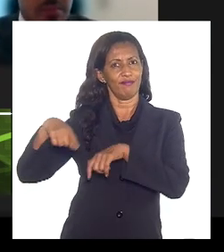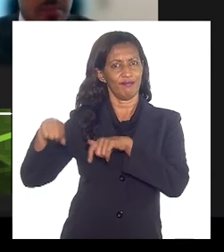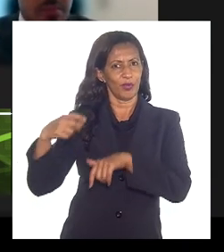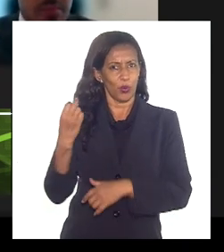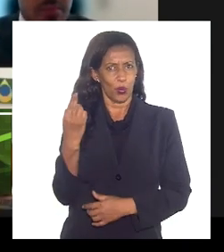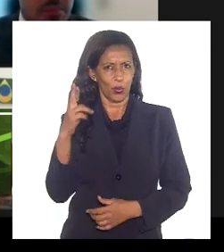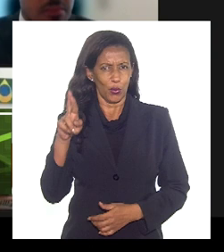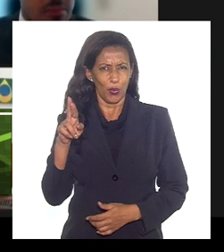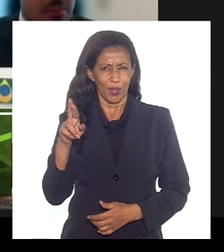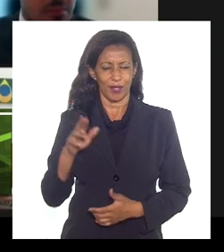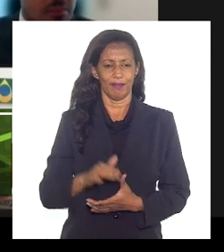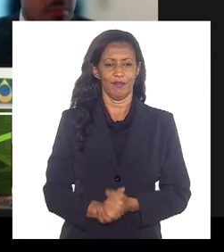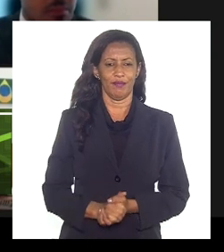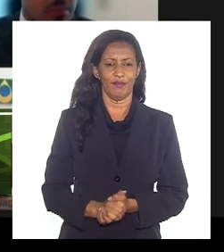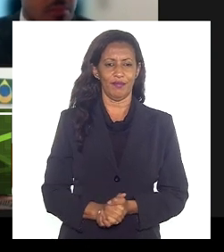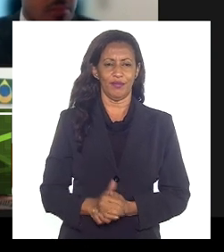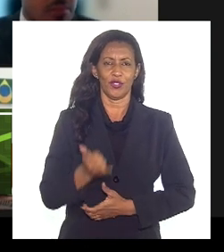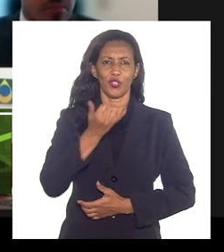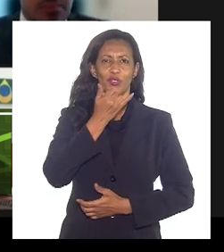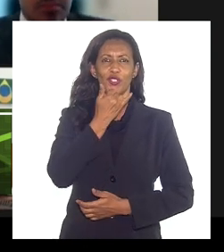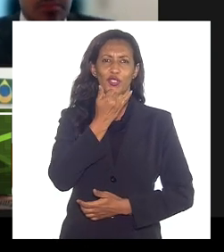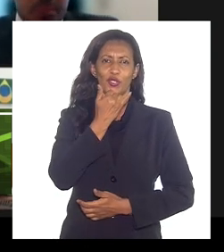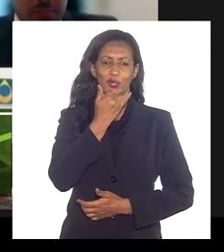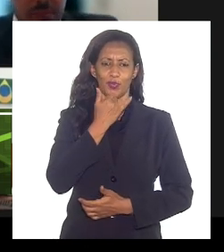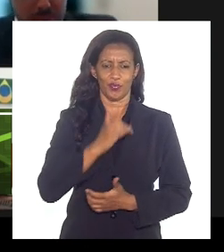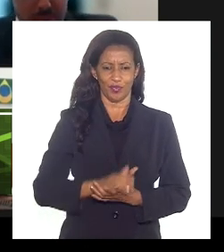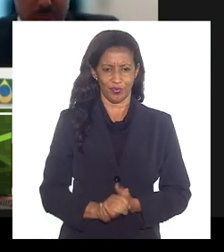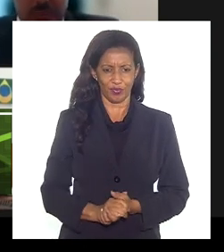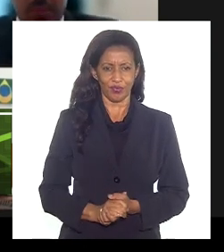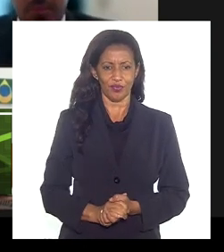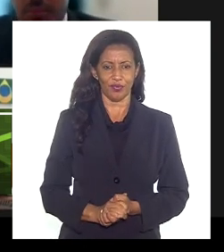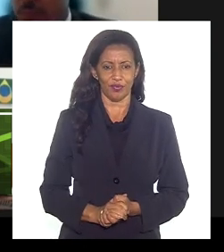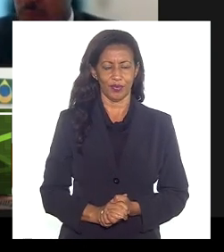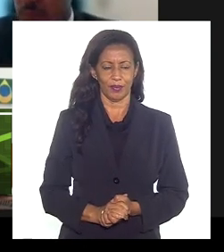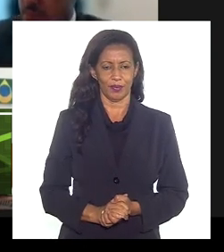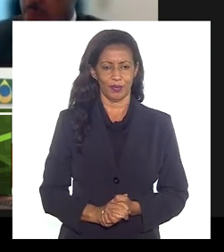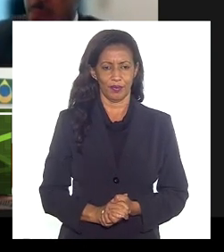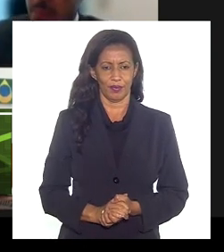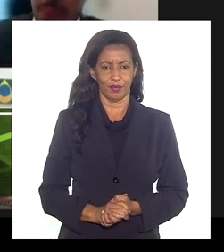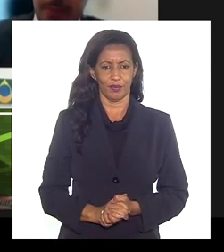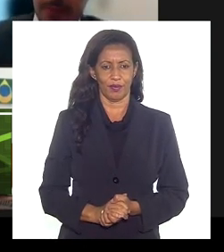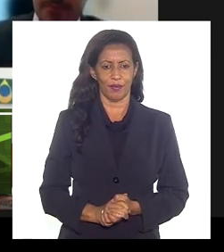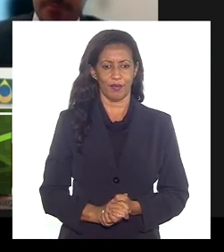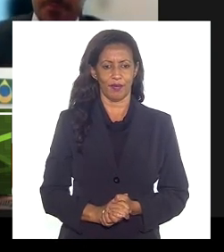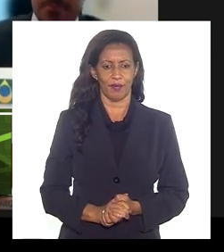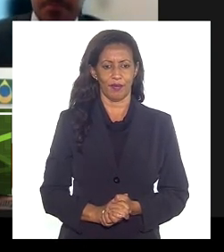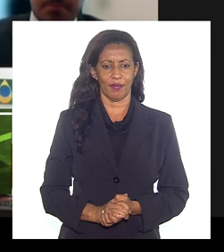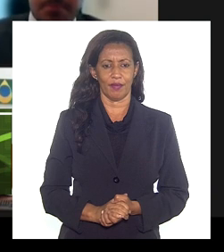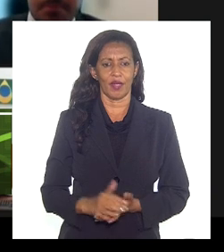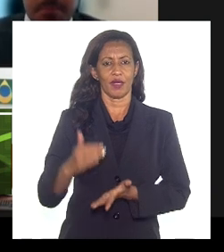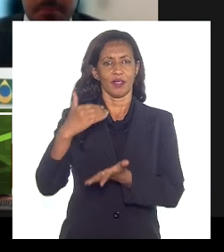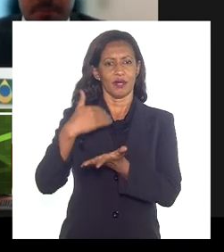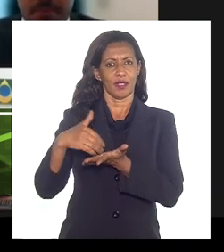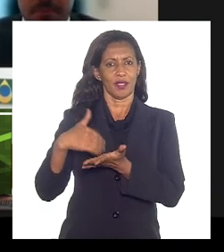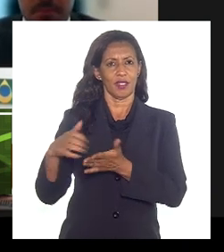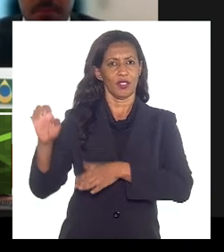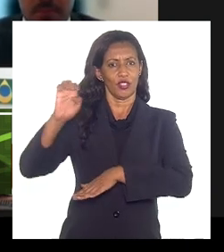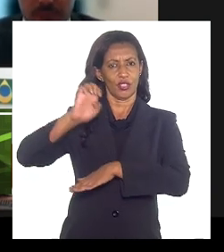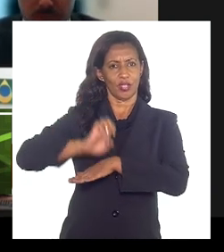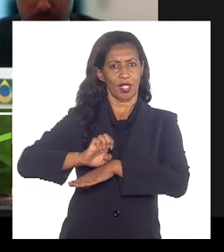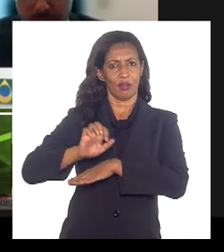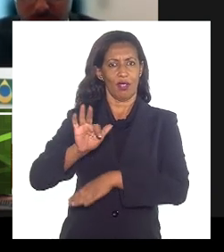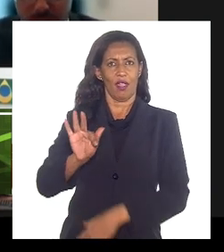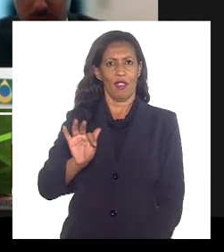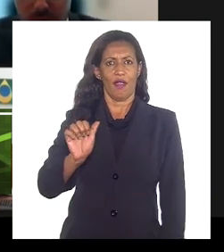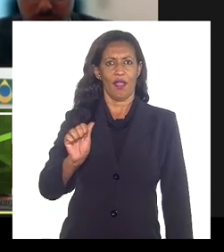doutora Beatriz, registrado a presença da terceira partícipe da Secretaria de Estado de Fazenda. Alguém